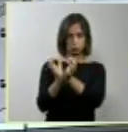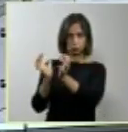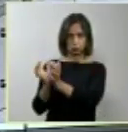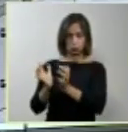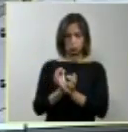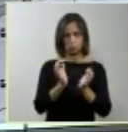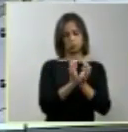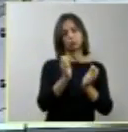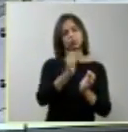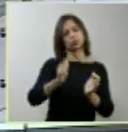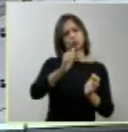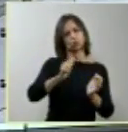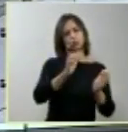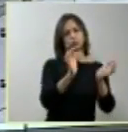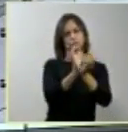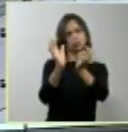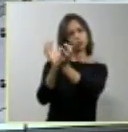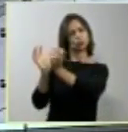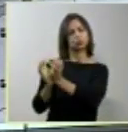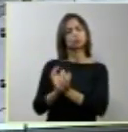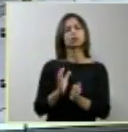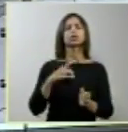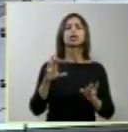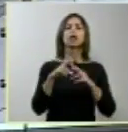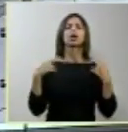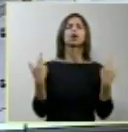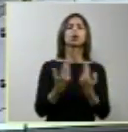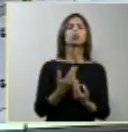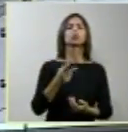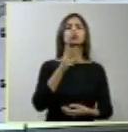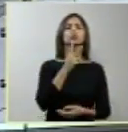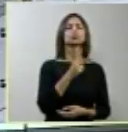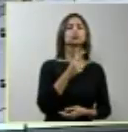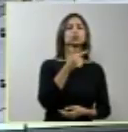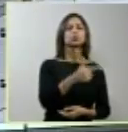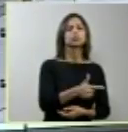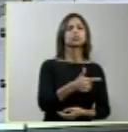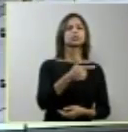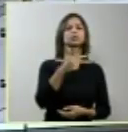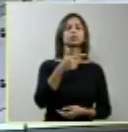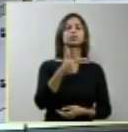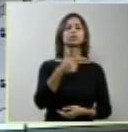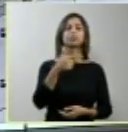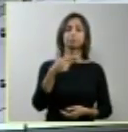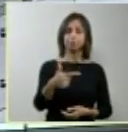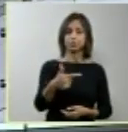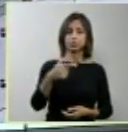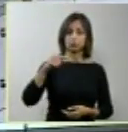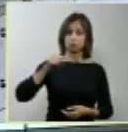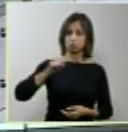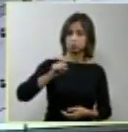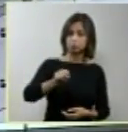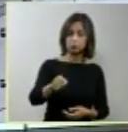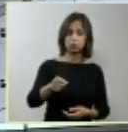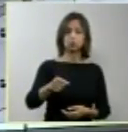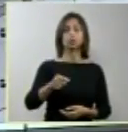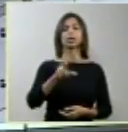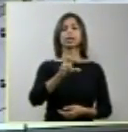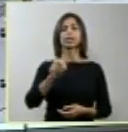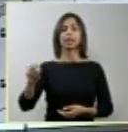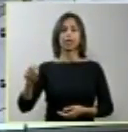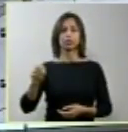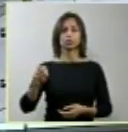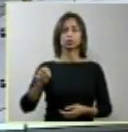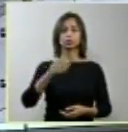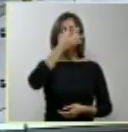reúnem 222 mil e 500 cientistas. E ela se pauta